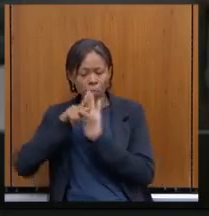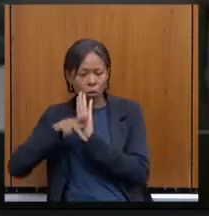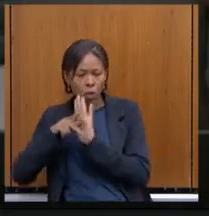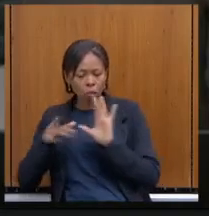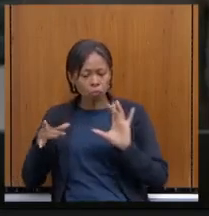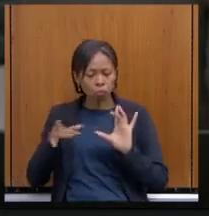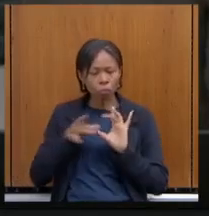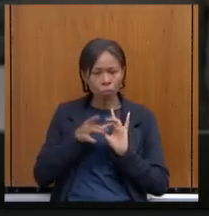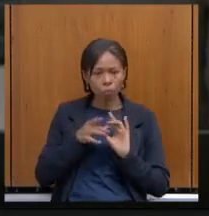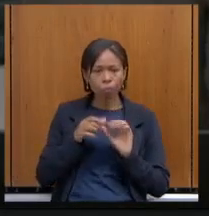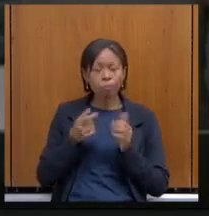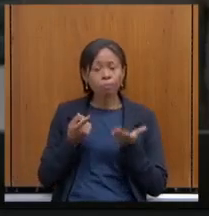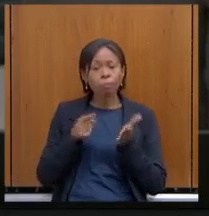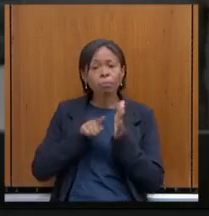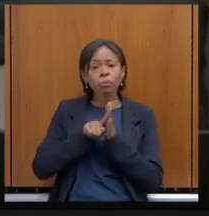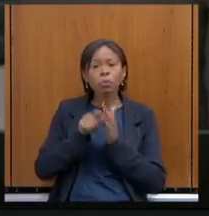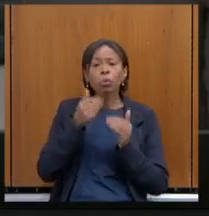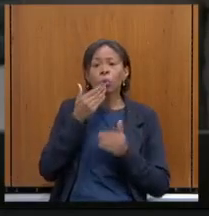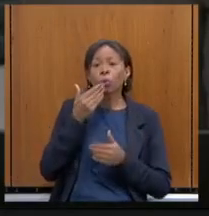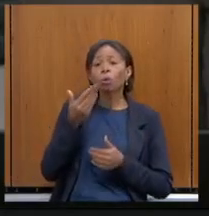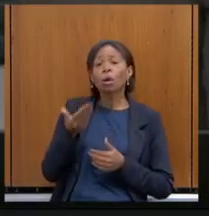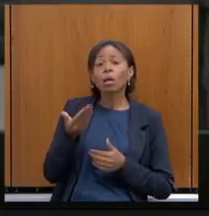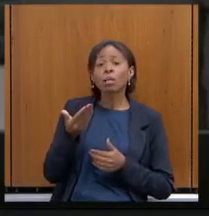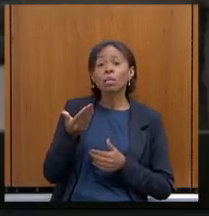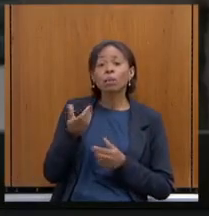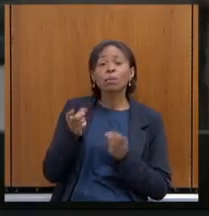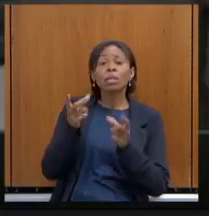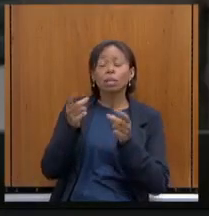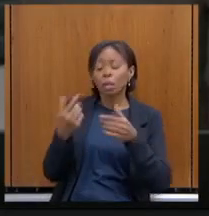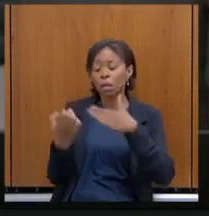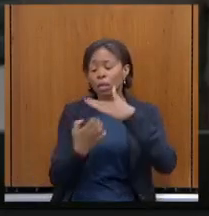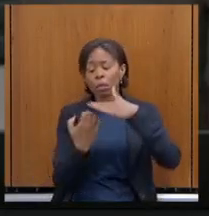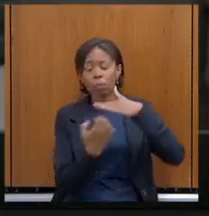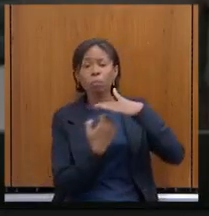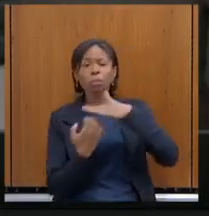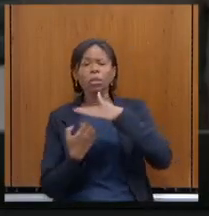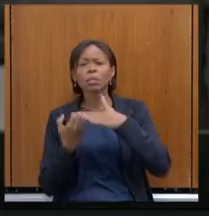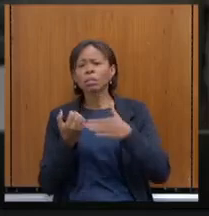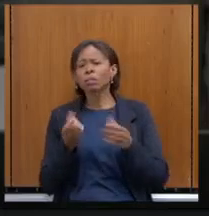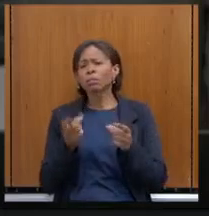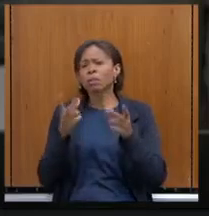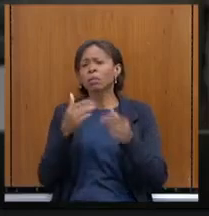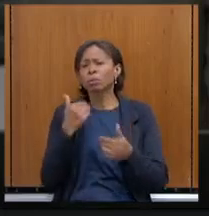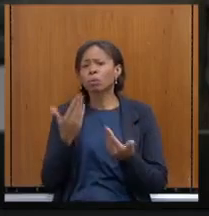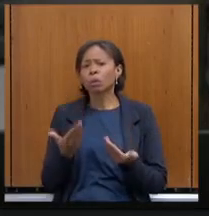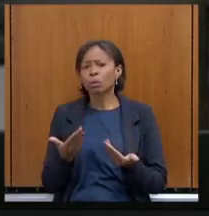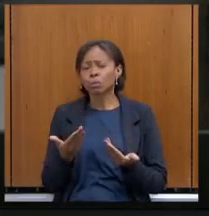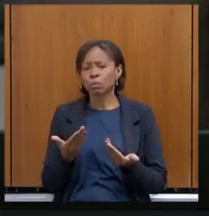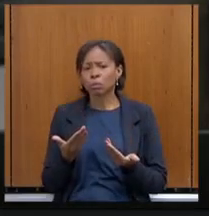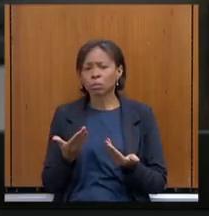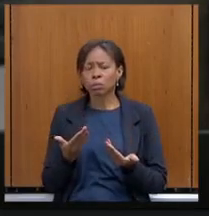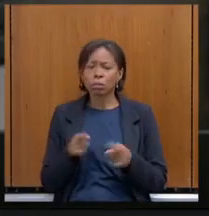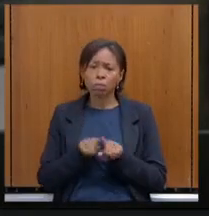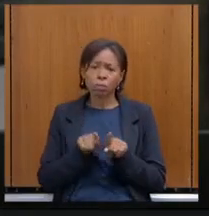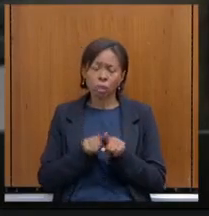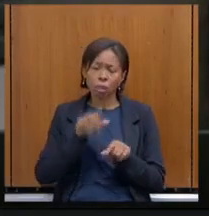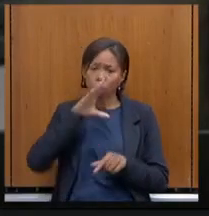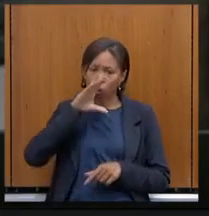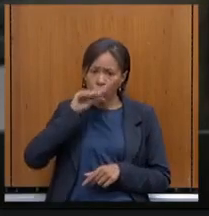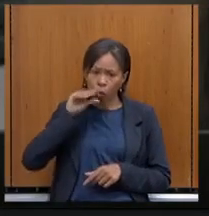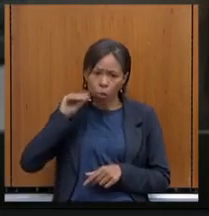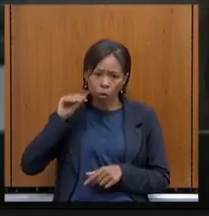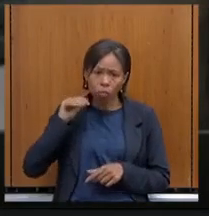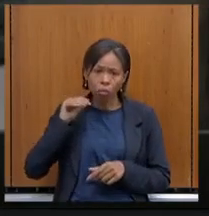empresas deverão ser vendidas? Que isenções serão cortadas? E o servidor? Como fica a situação dos servidores